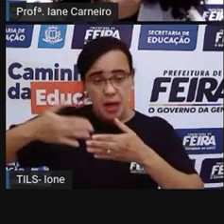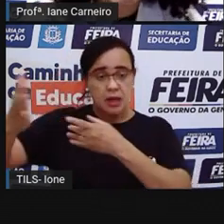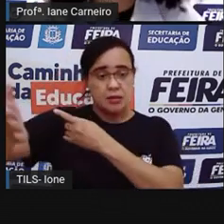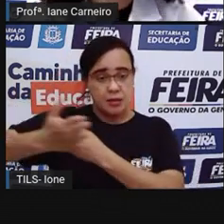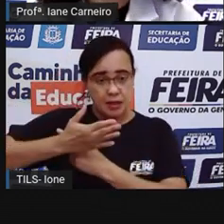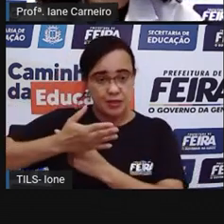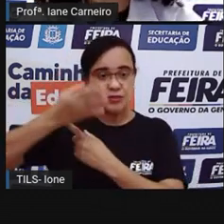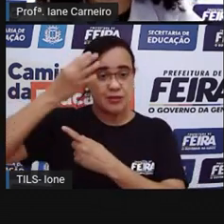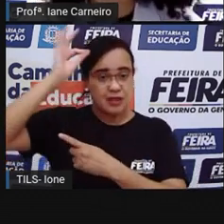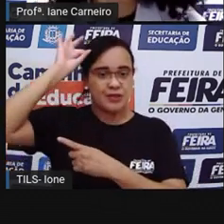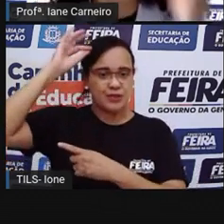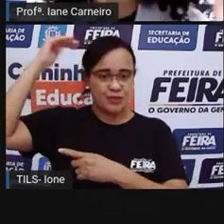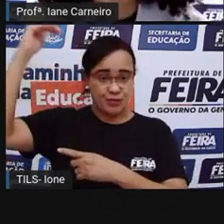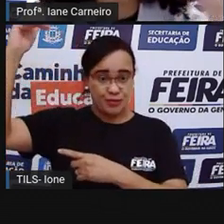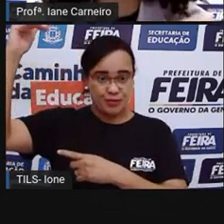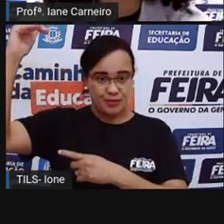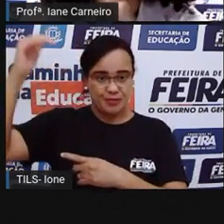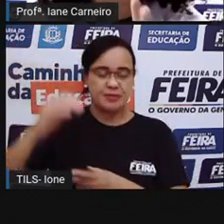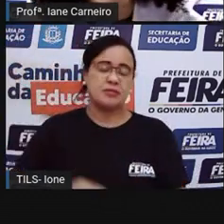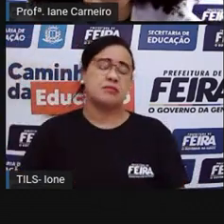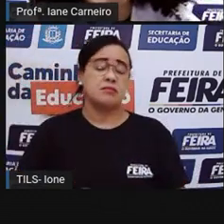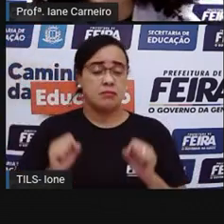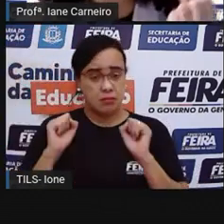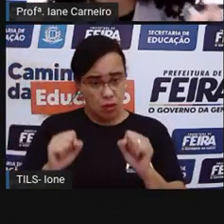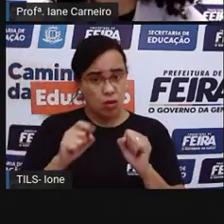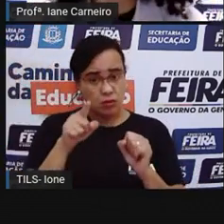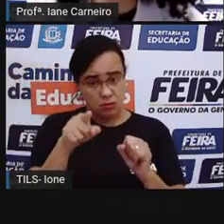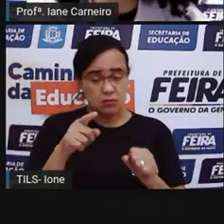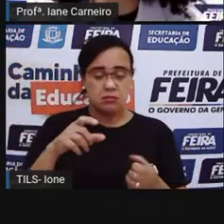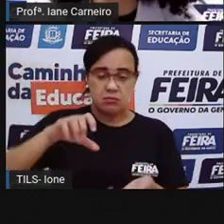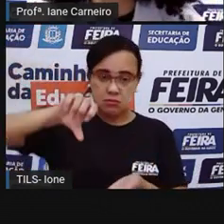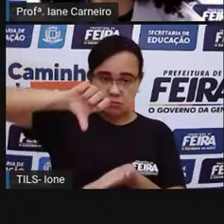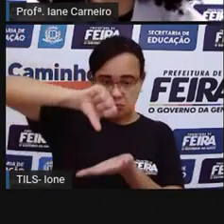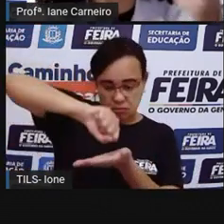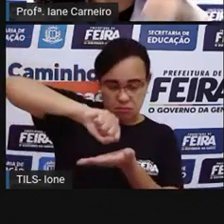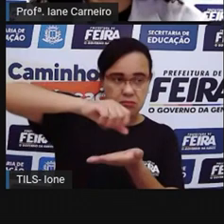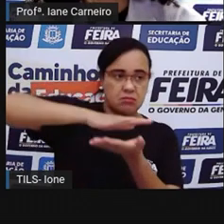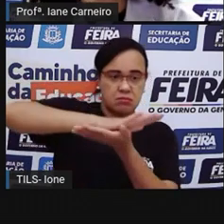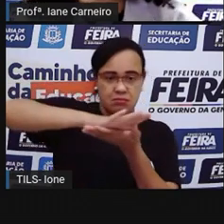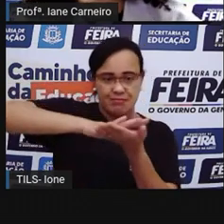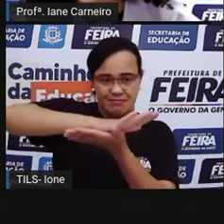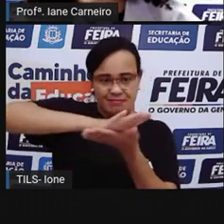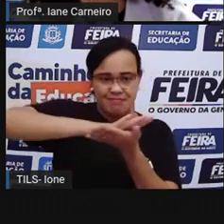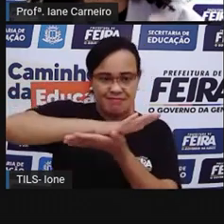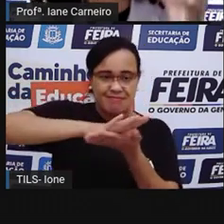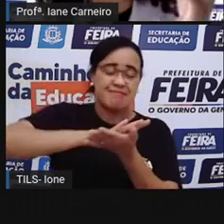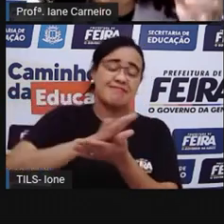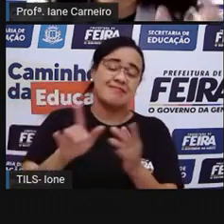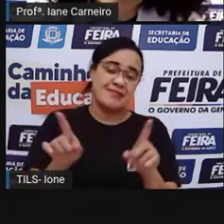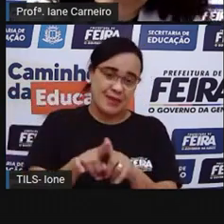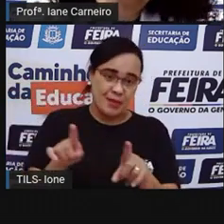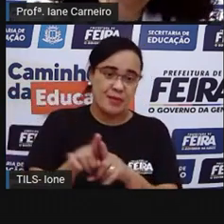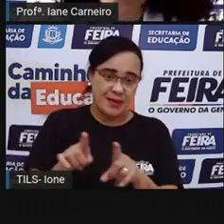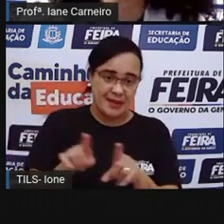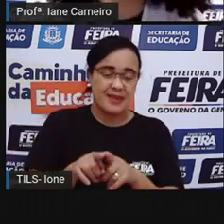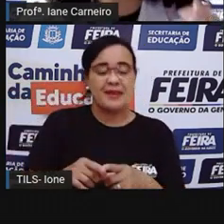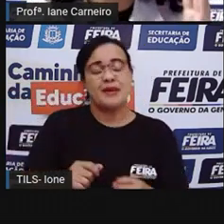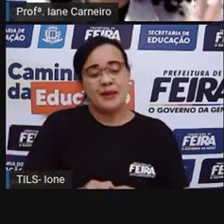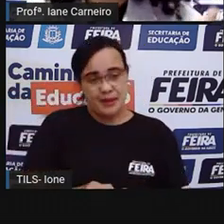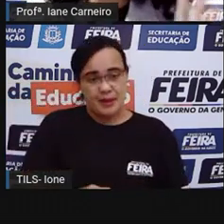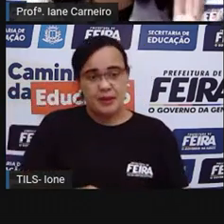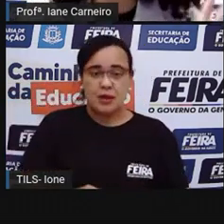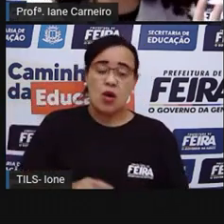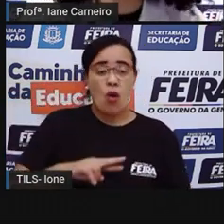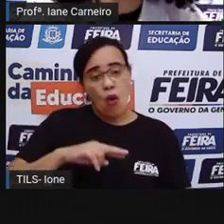detergente, tá certo? Pode ser o detergente que vocês tiverem em casa. Se não tiver detergente, vocês podem testar com um pouquinho de sabão em pó.